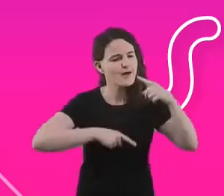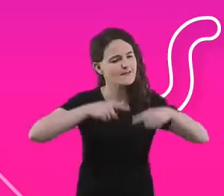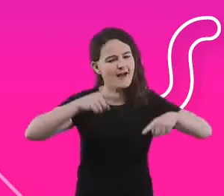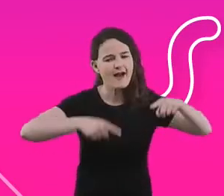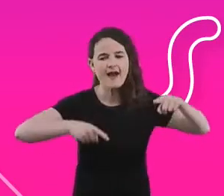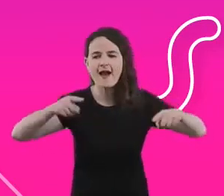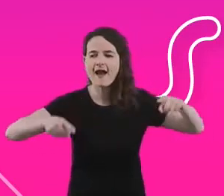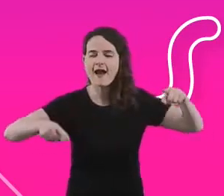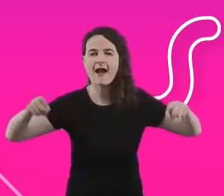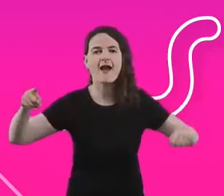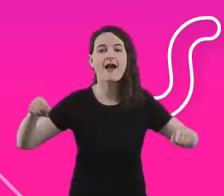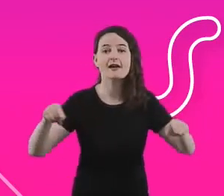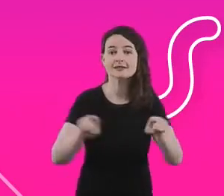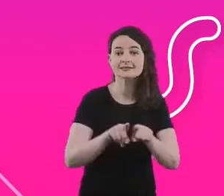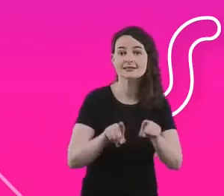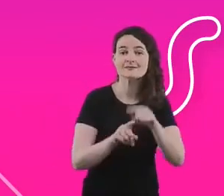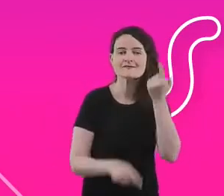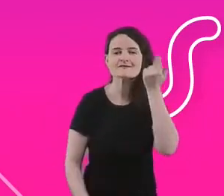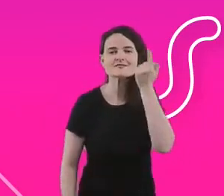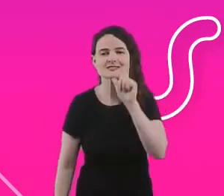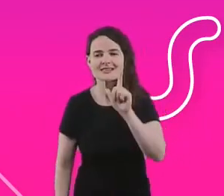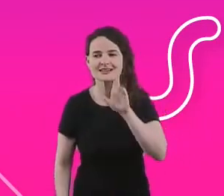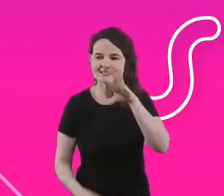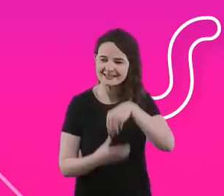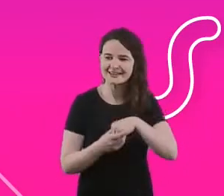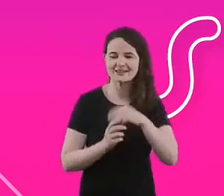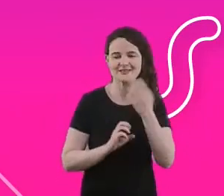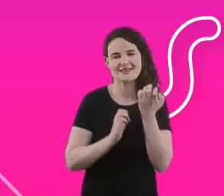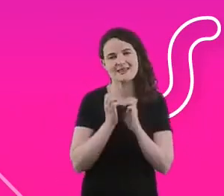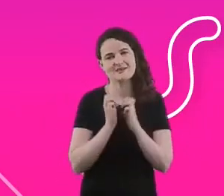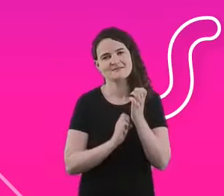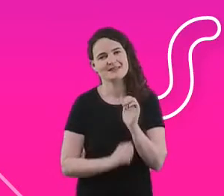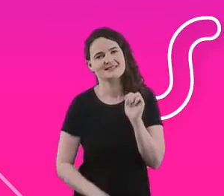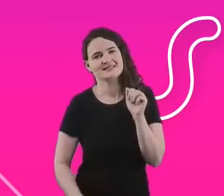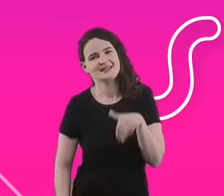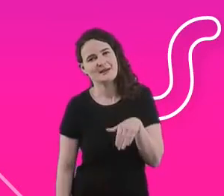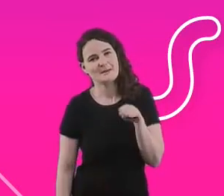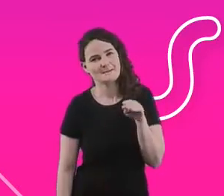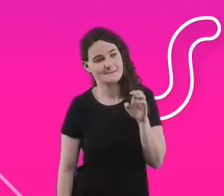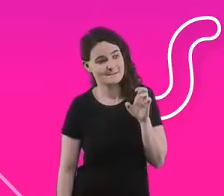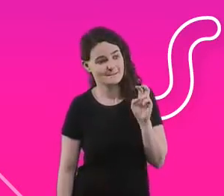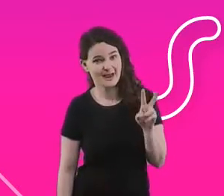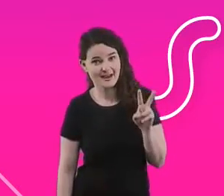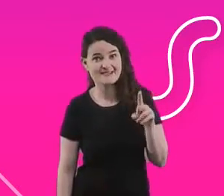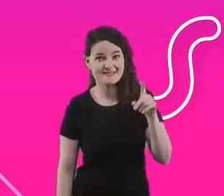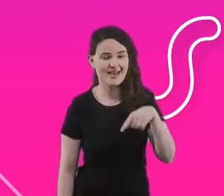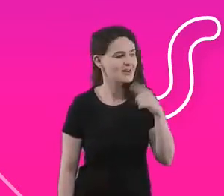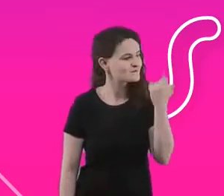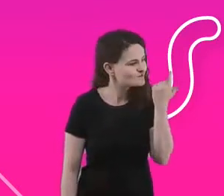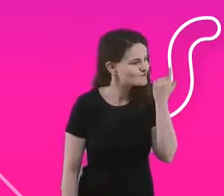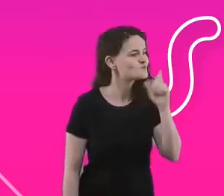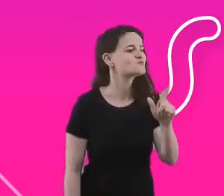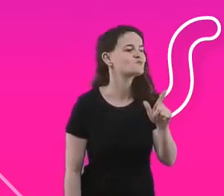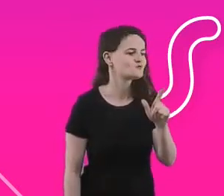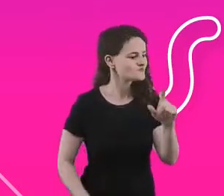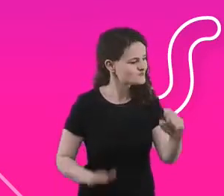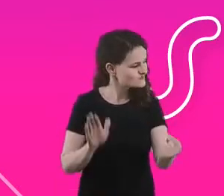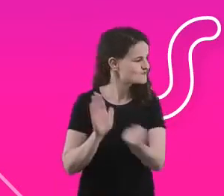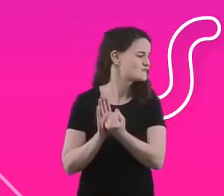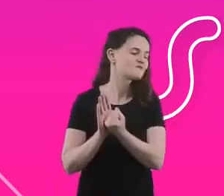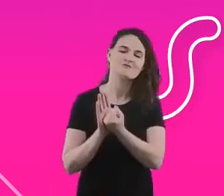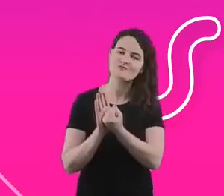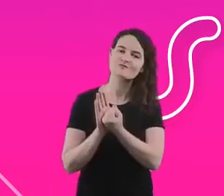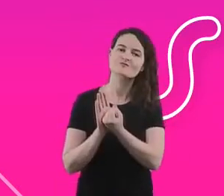grandes benefícios de fazer parte da Ambev aqui, para mim, é justamente ter esse ganho de escala no impacto, eu sempre ter essa